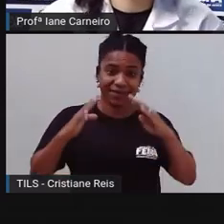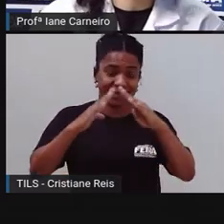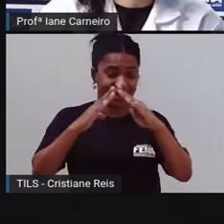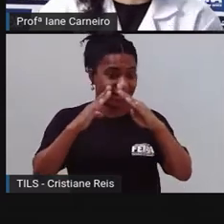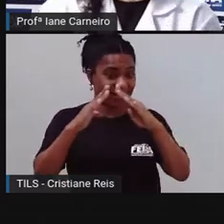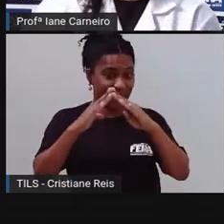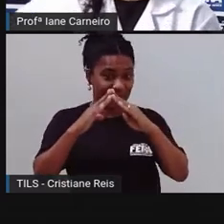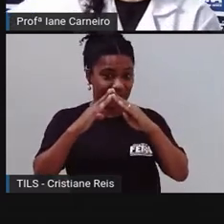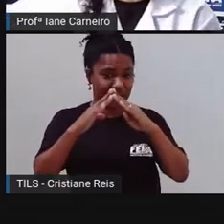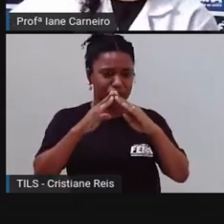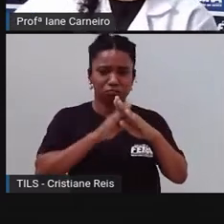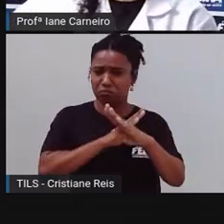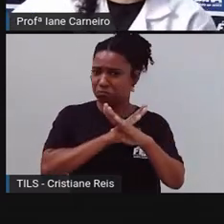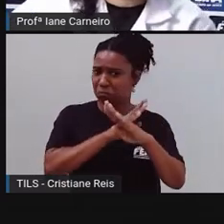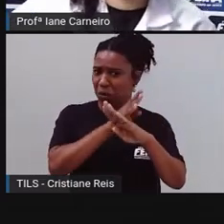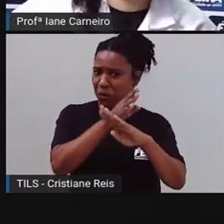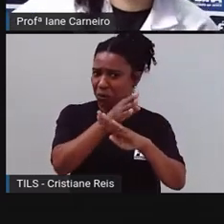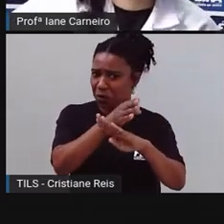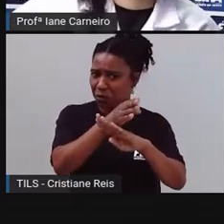lado de fora.